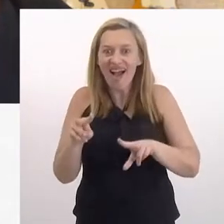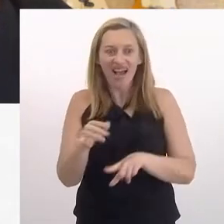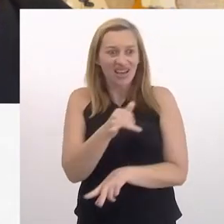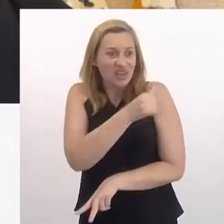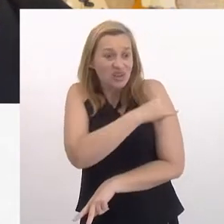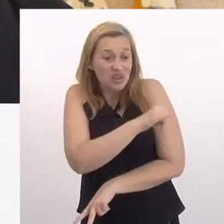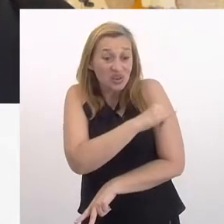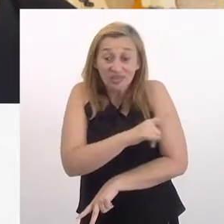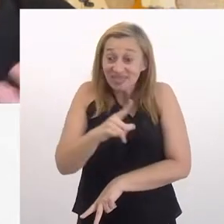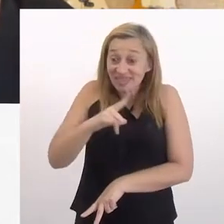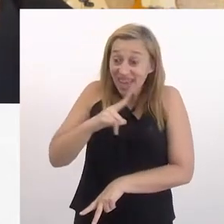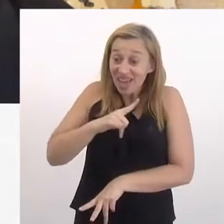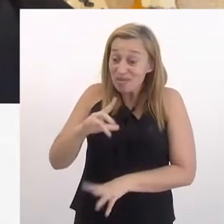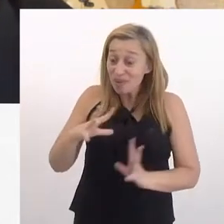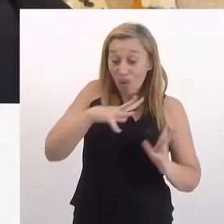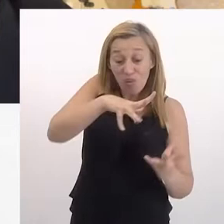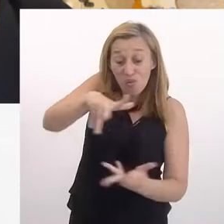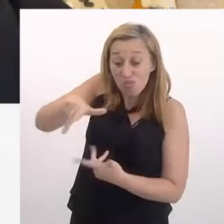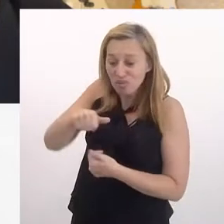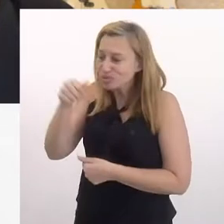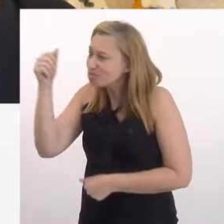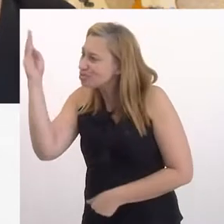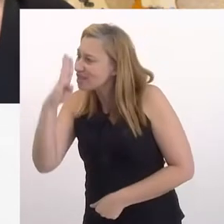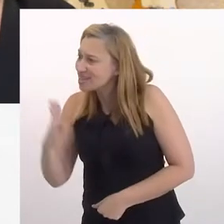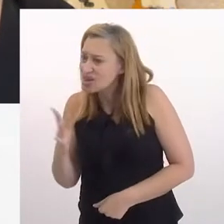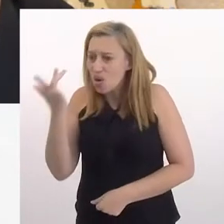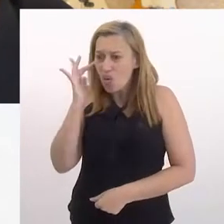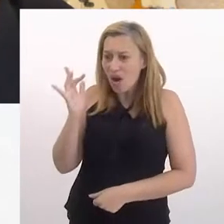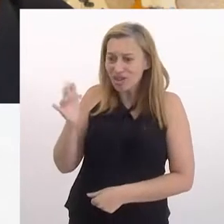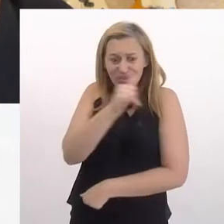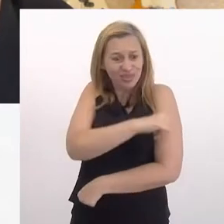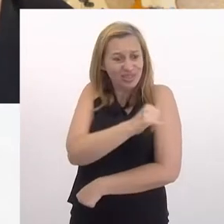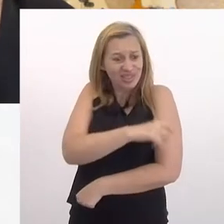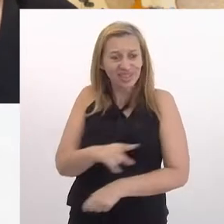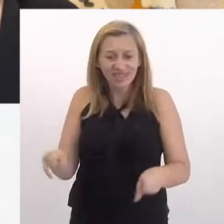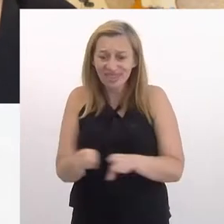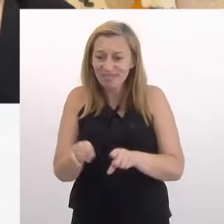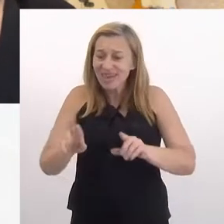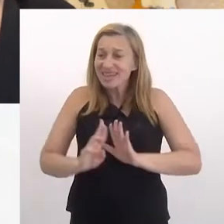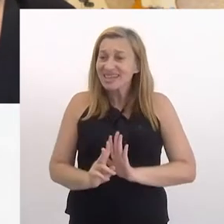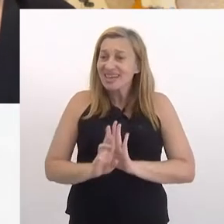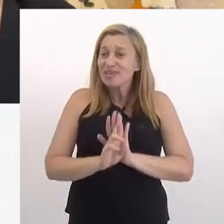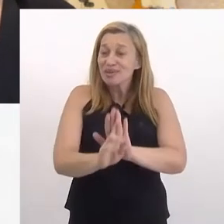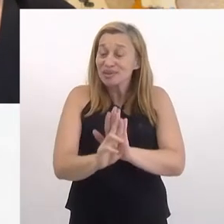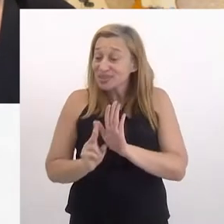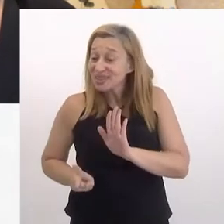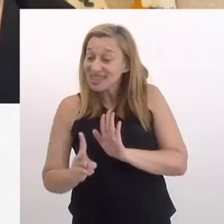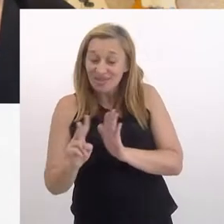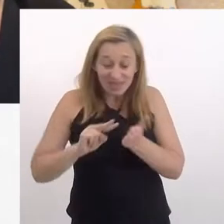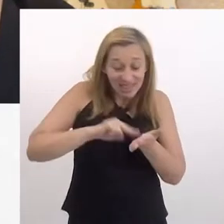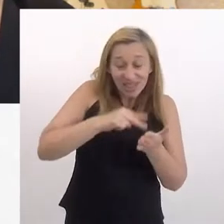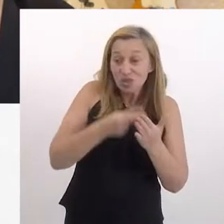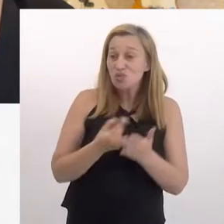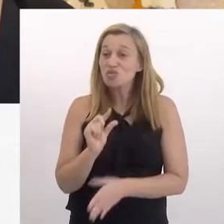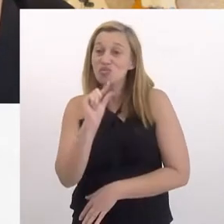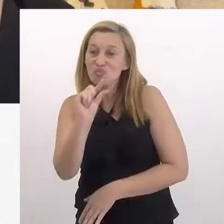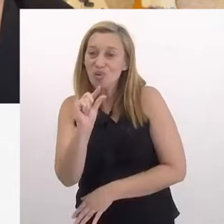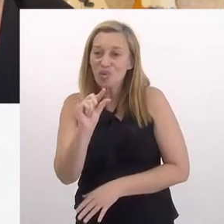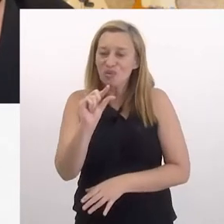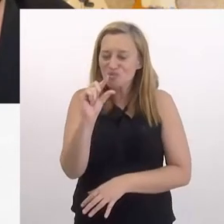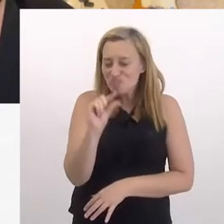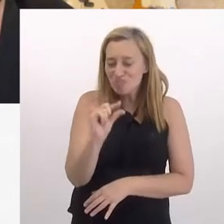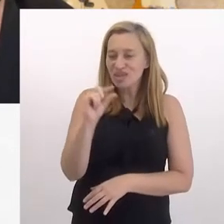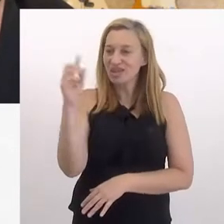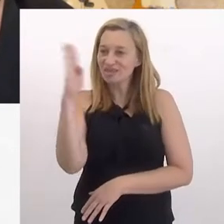que o carioca tem para o mundo e para o Brasil. Eu acho que o Rio de Janeiro também sempre representou um pouco e traduziu um pouco um